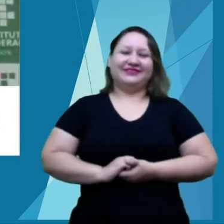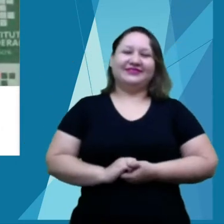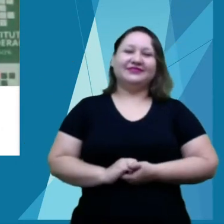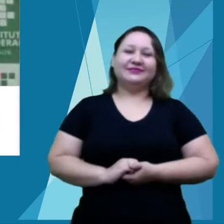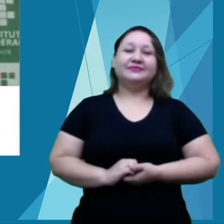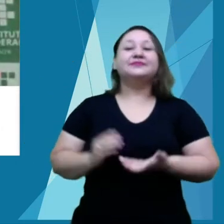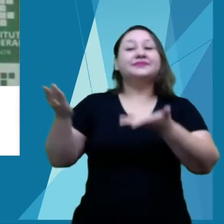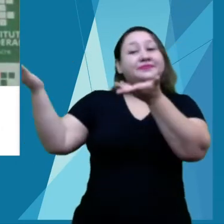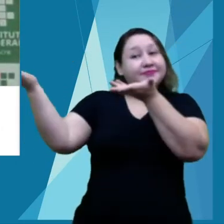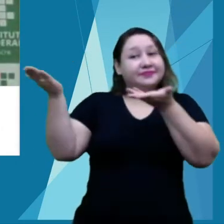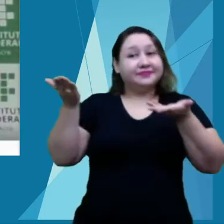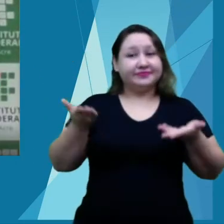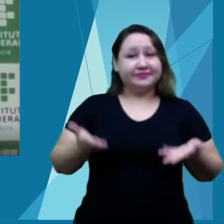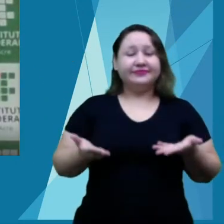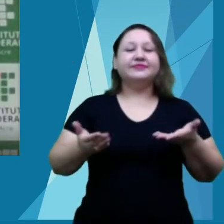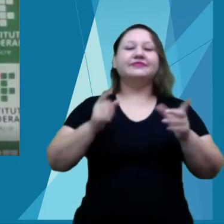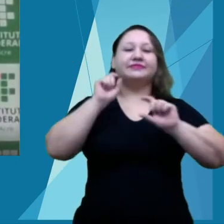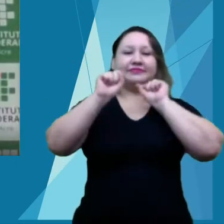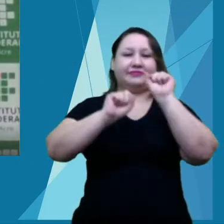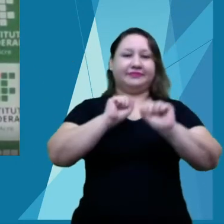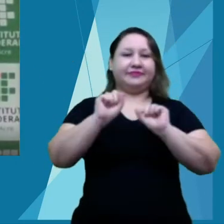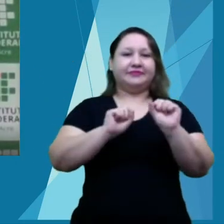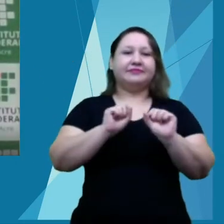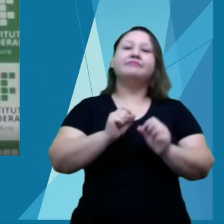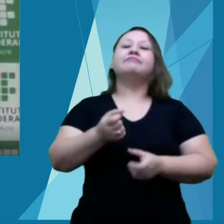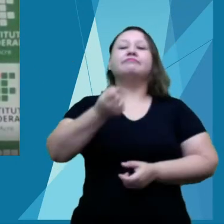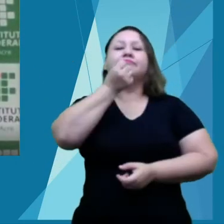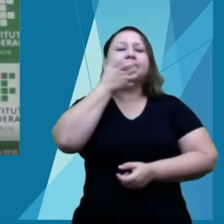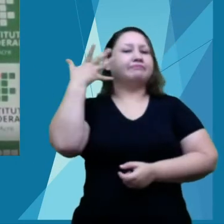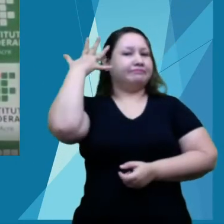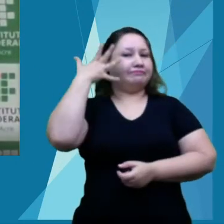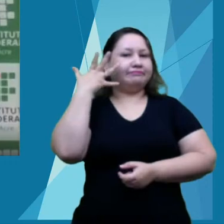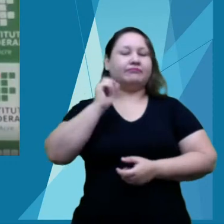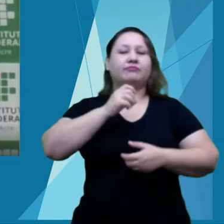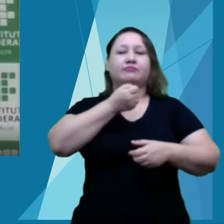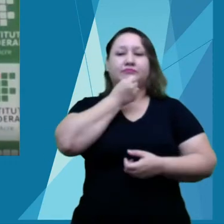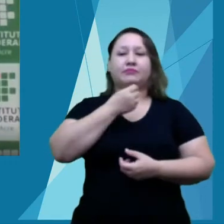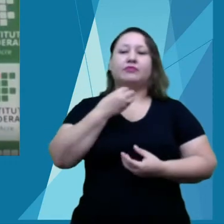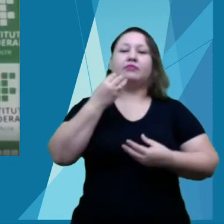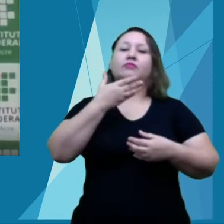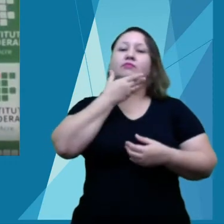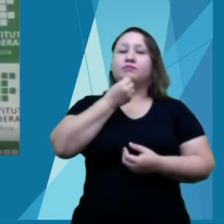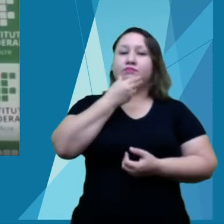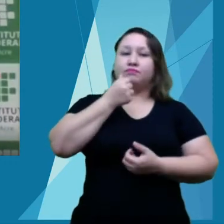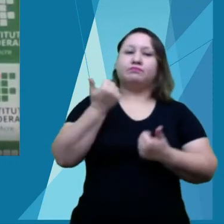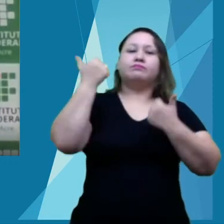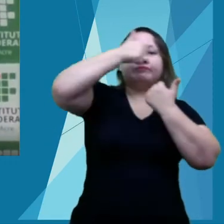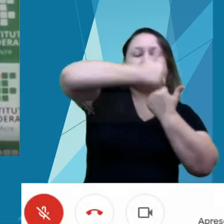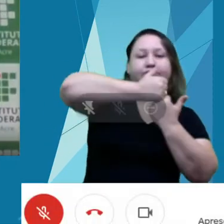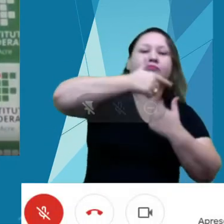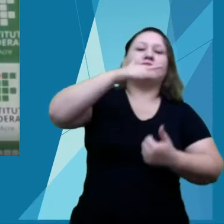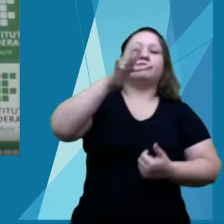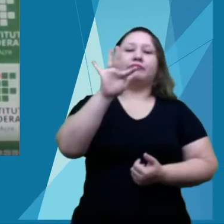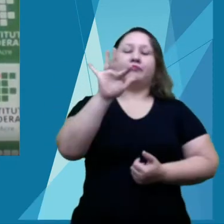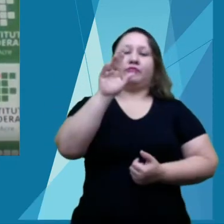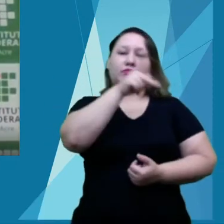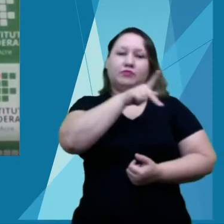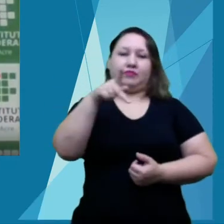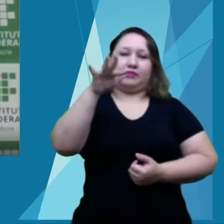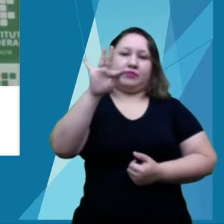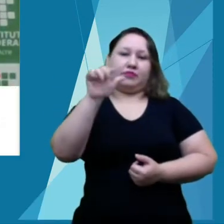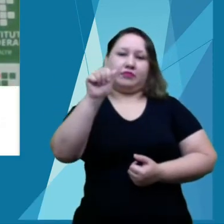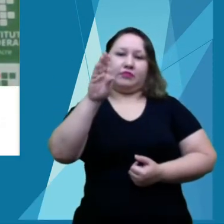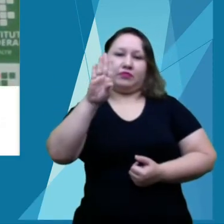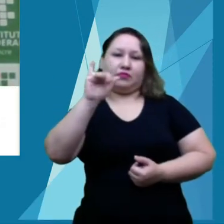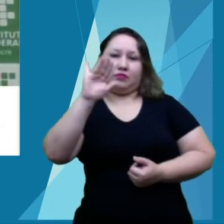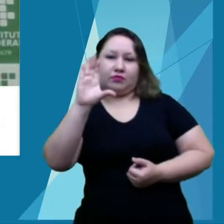Convidamos agora, para fazer uso da palavra, o pró-reitor de extensão, professor Fábio Storck de Oliveira.